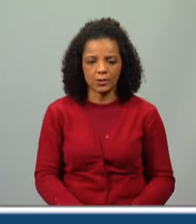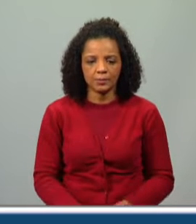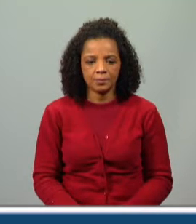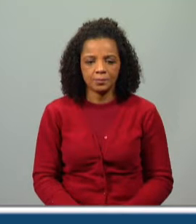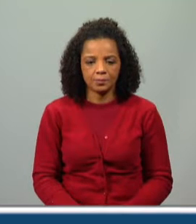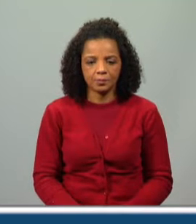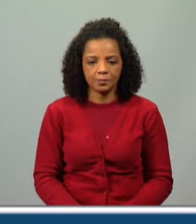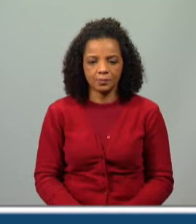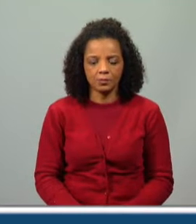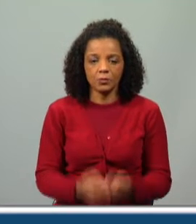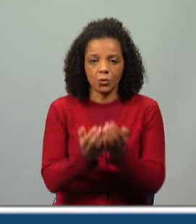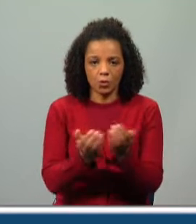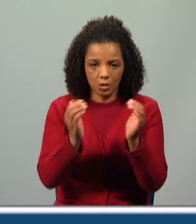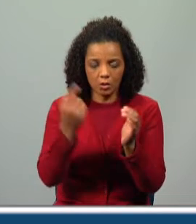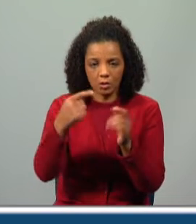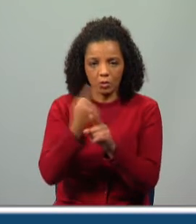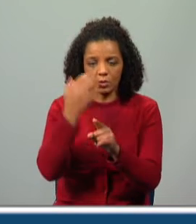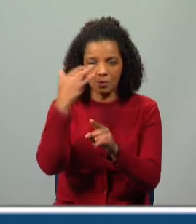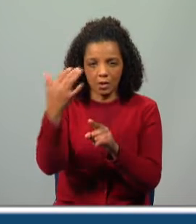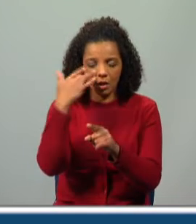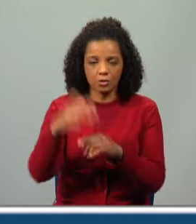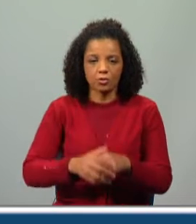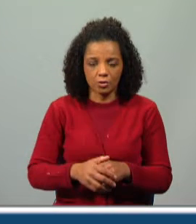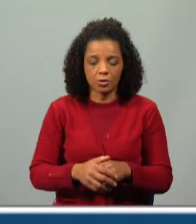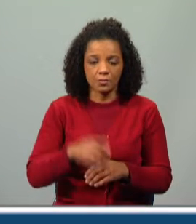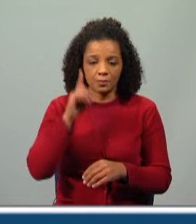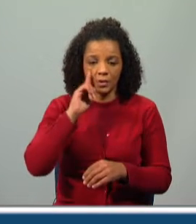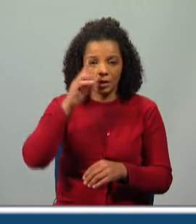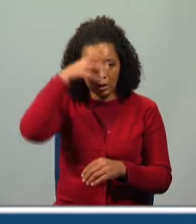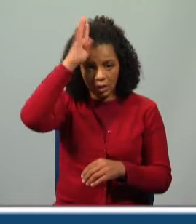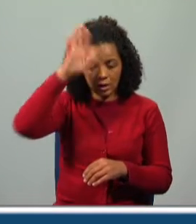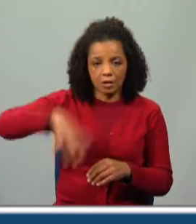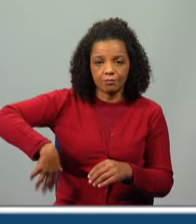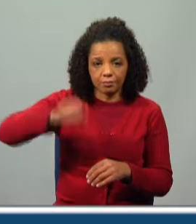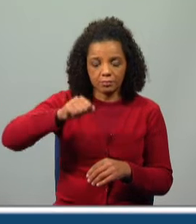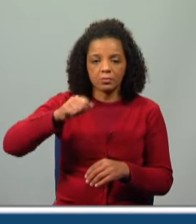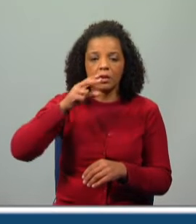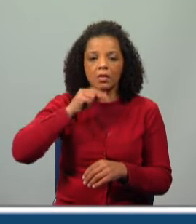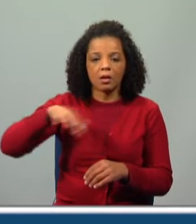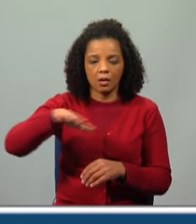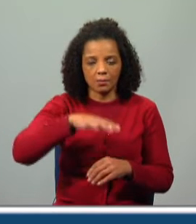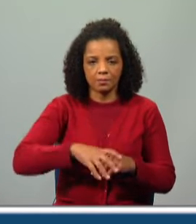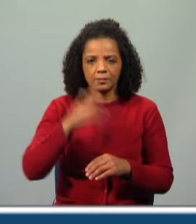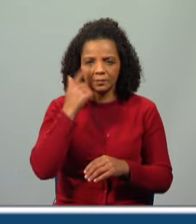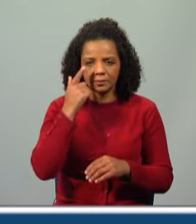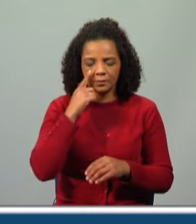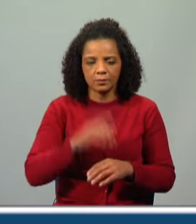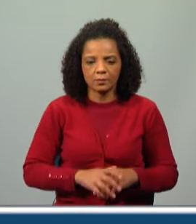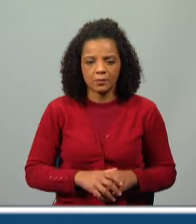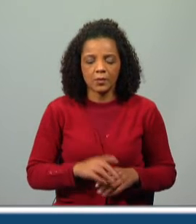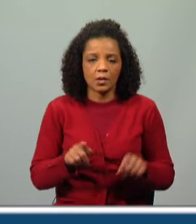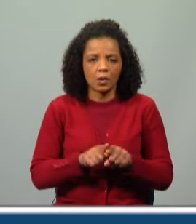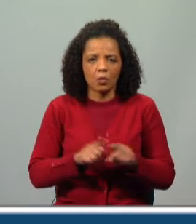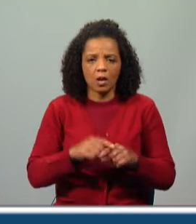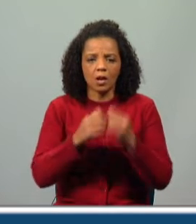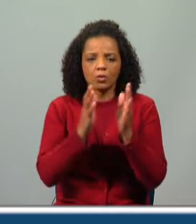Então, o ninho estava cheio de objetos brilhantes que a galinha trouxera da terra. E então, vamos lá ver, qual é que é essa característica